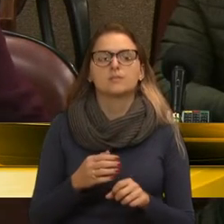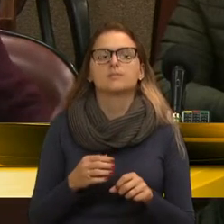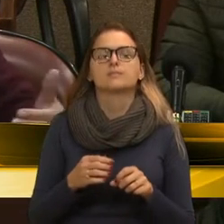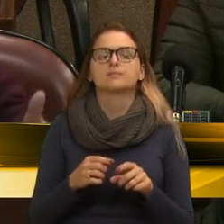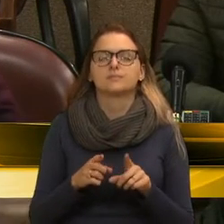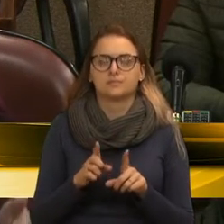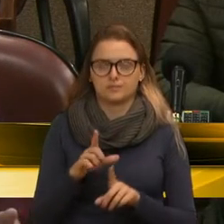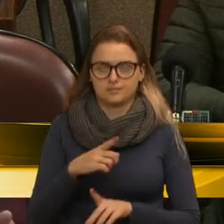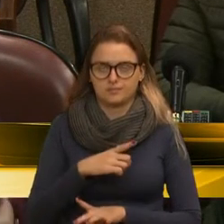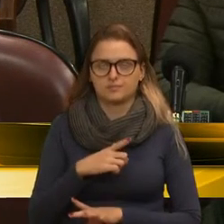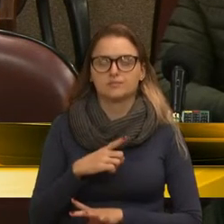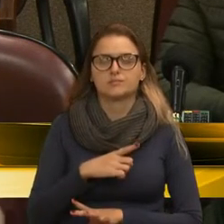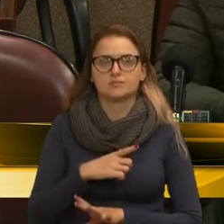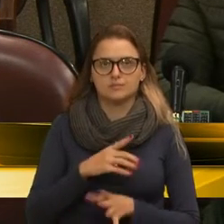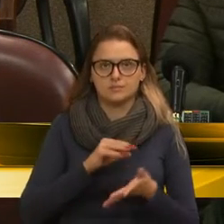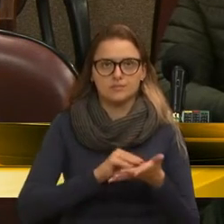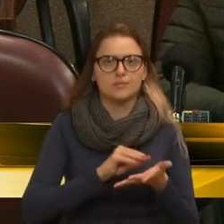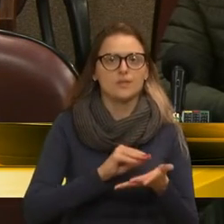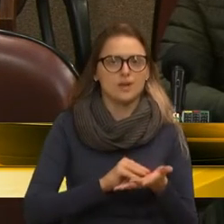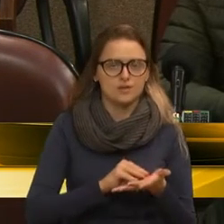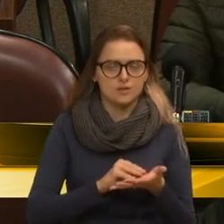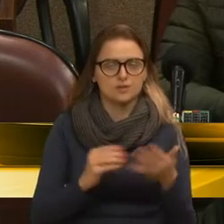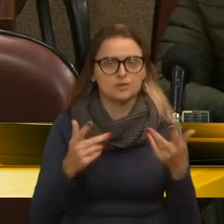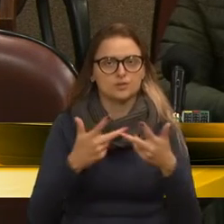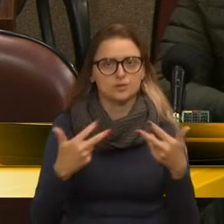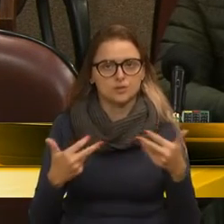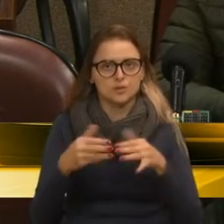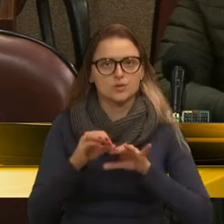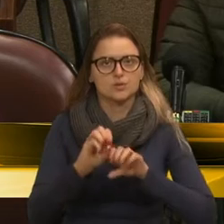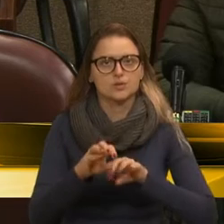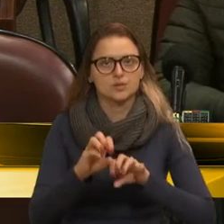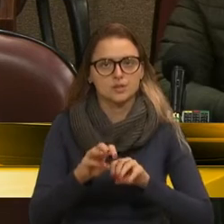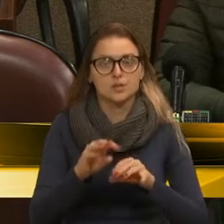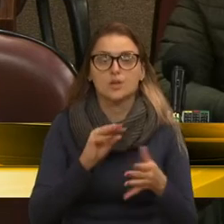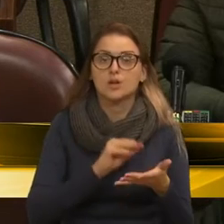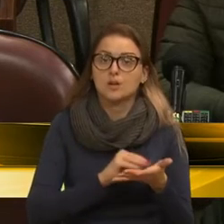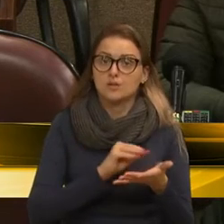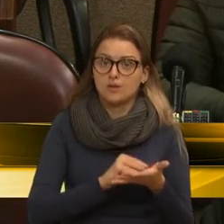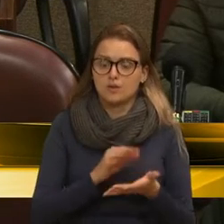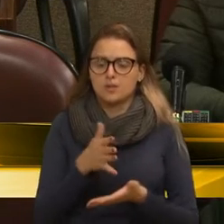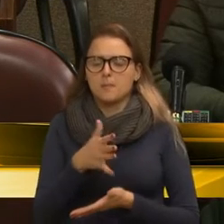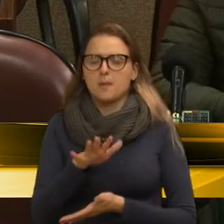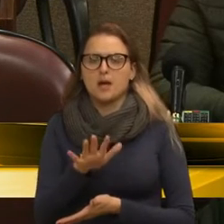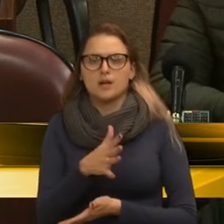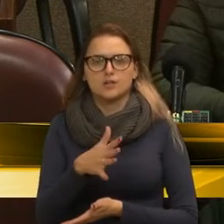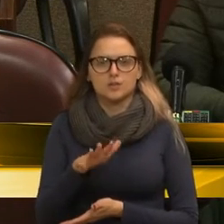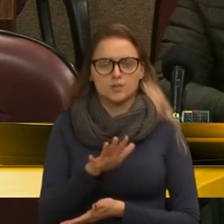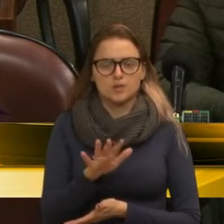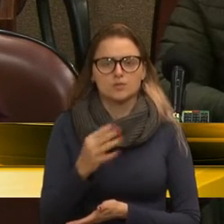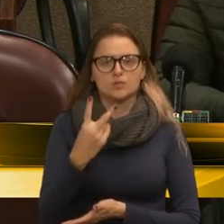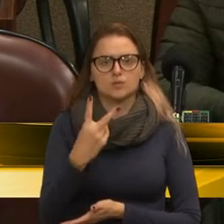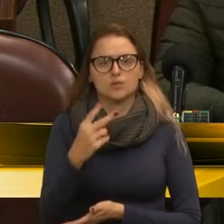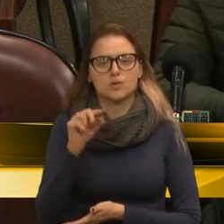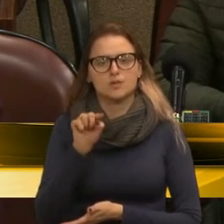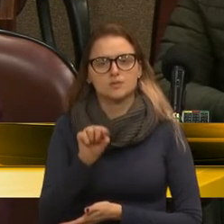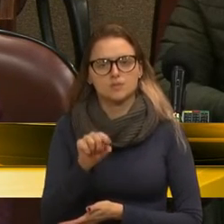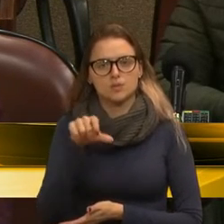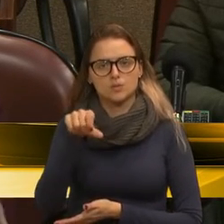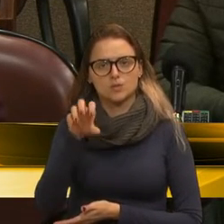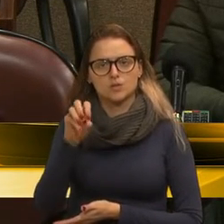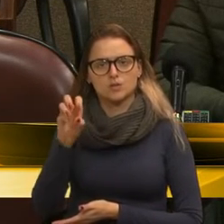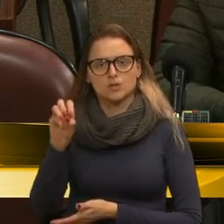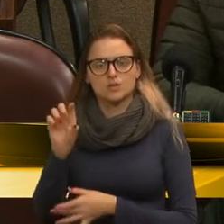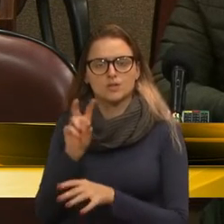desse déficit educacional. Está faltando mais ou menos em torno de 2.900 vagas,